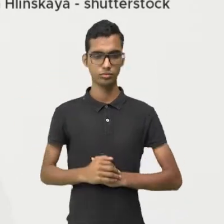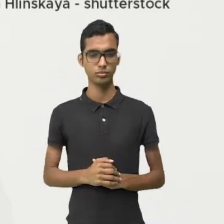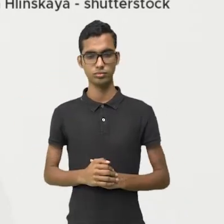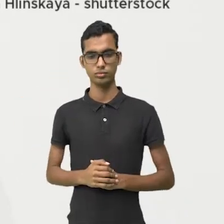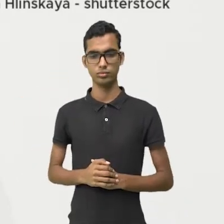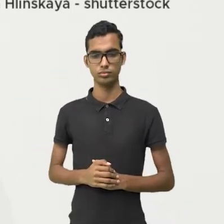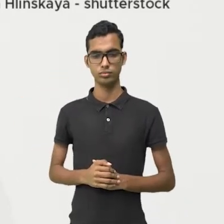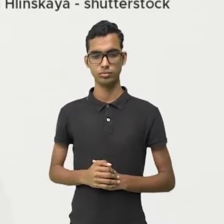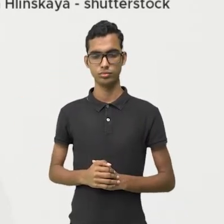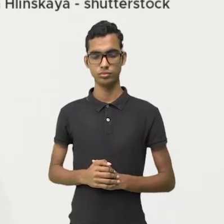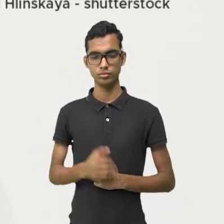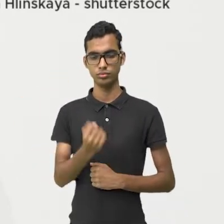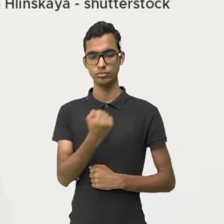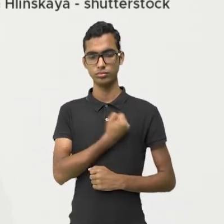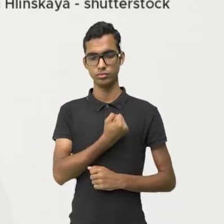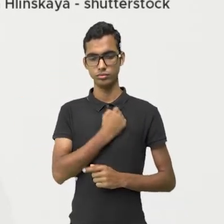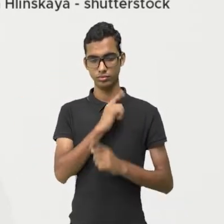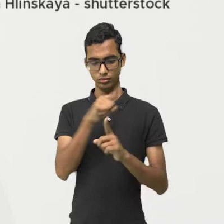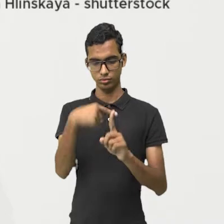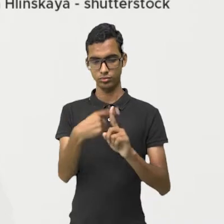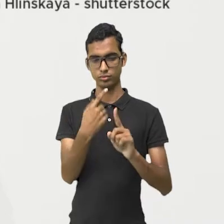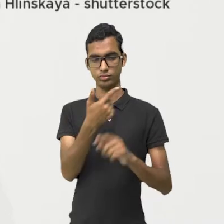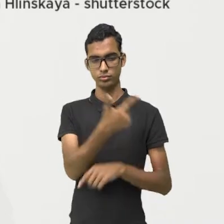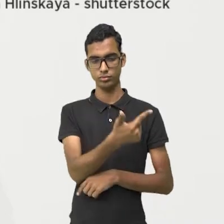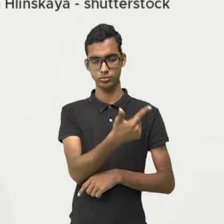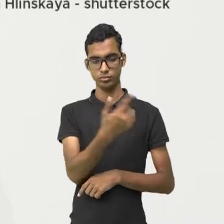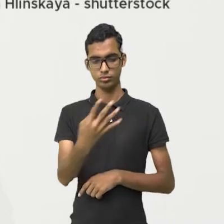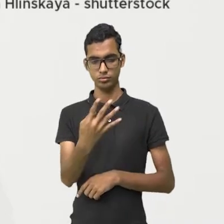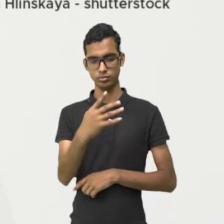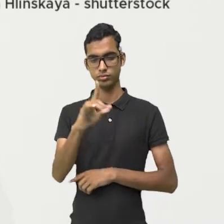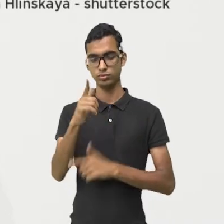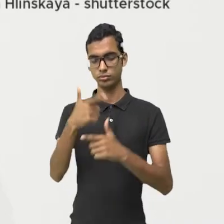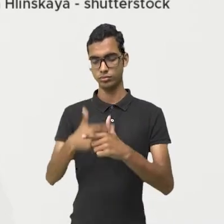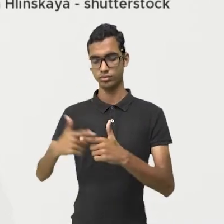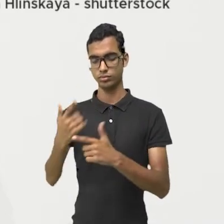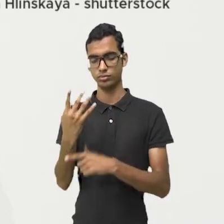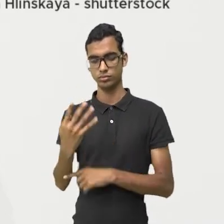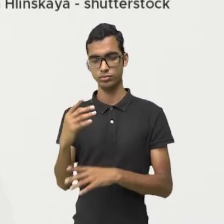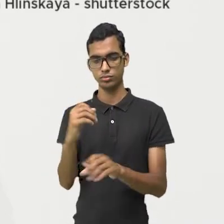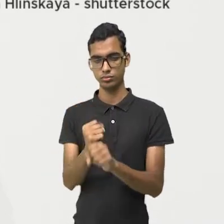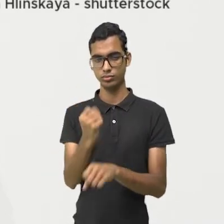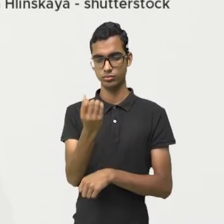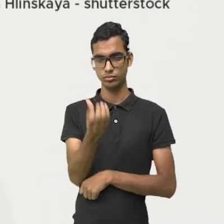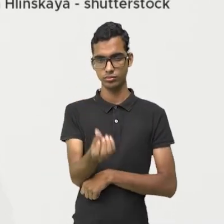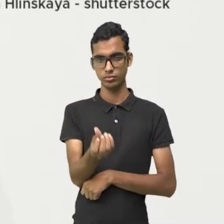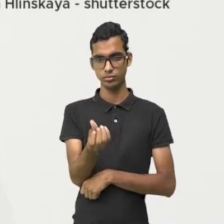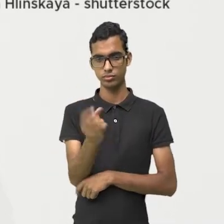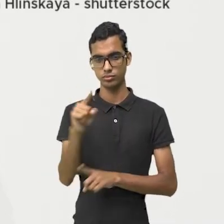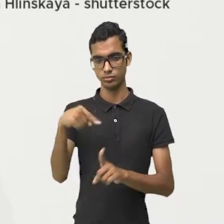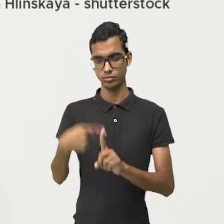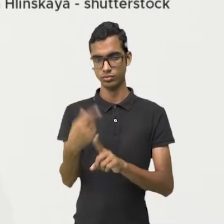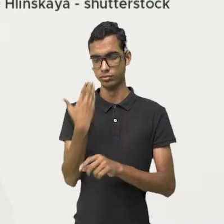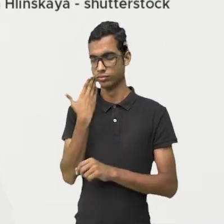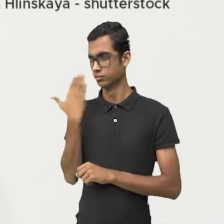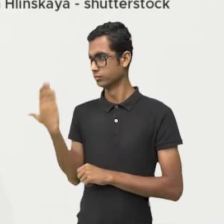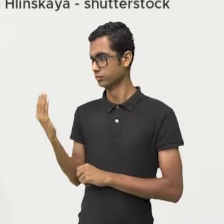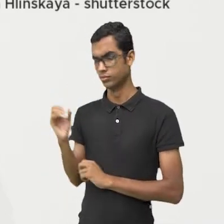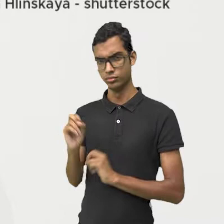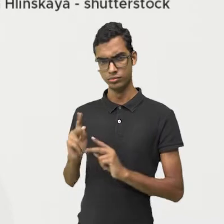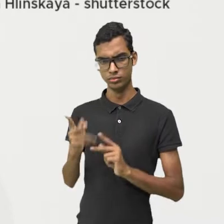resultado é positivo. 24 dividido por 4 vai me dar 6. Beleza?